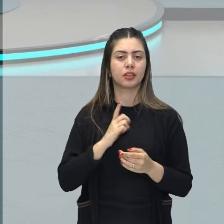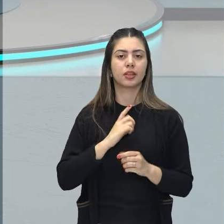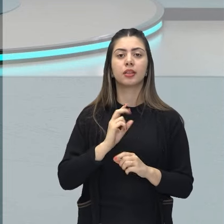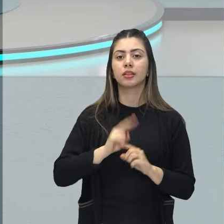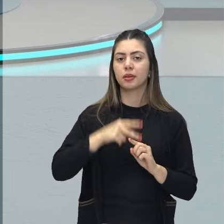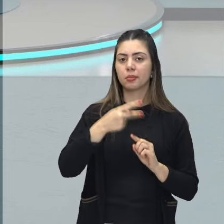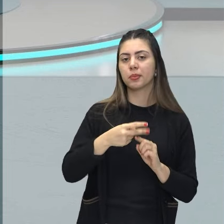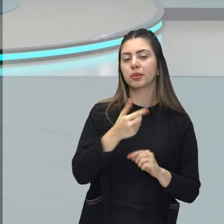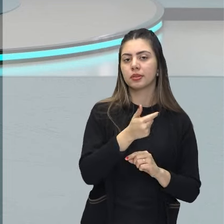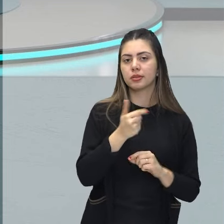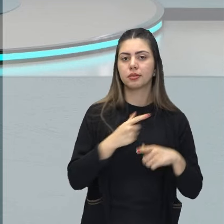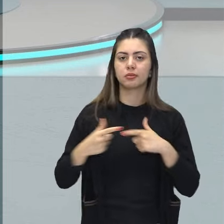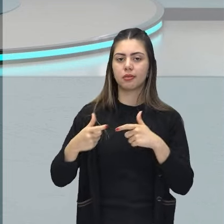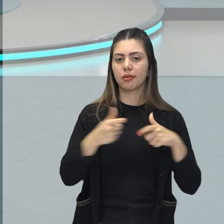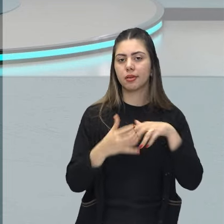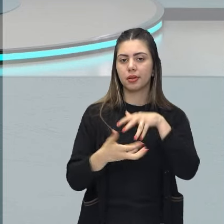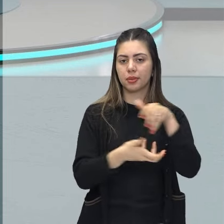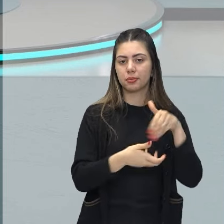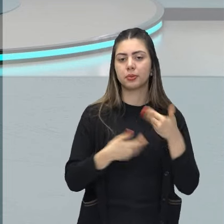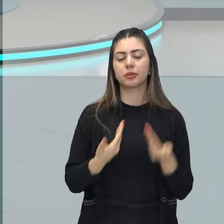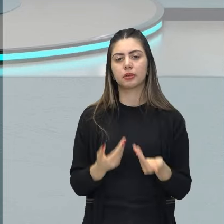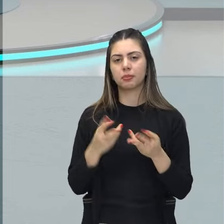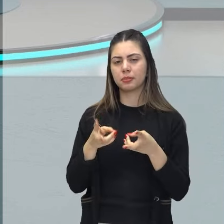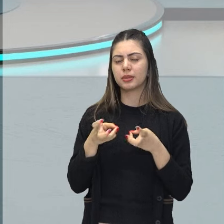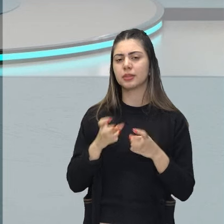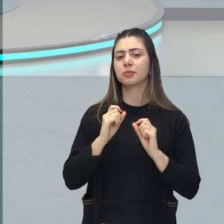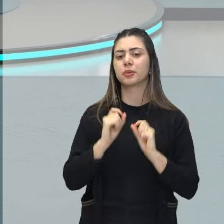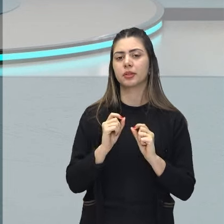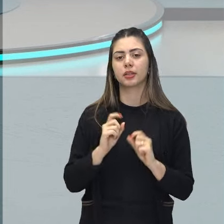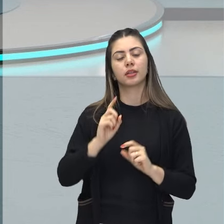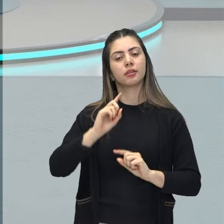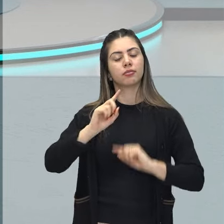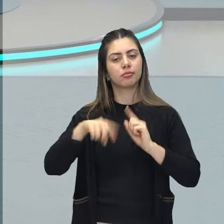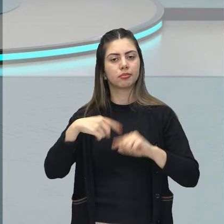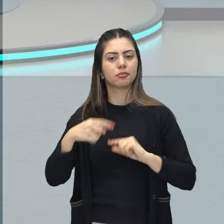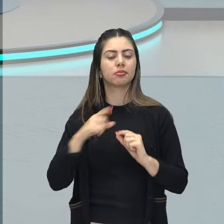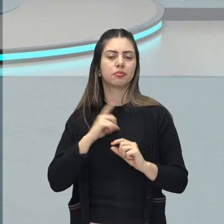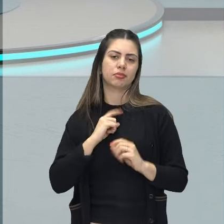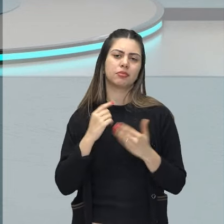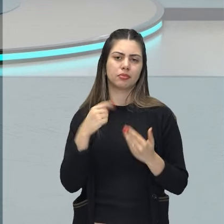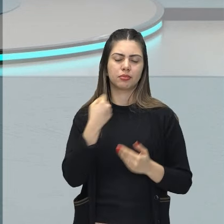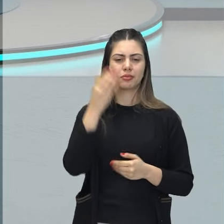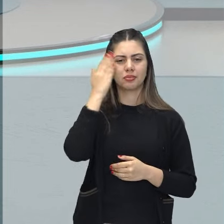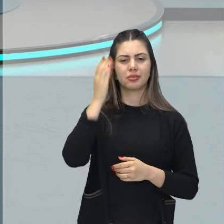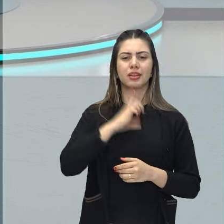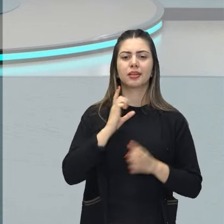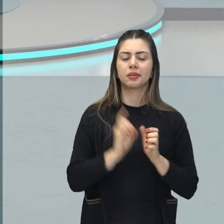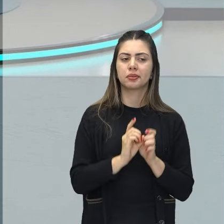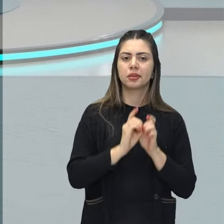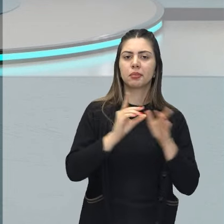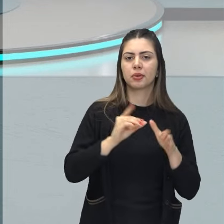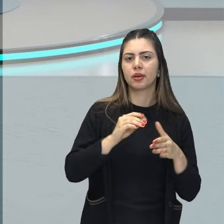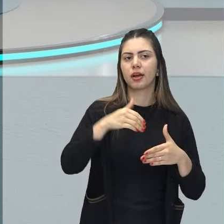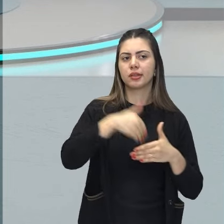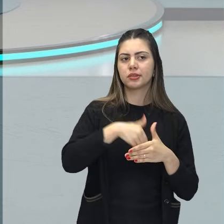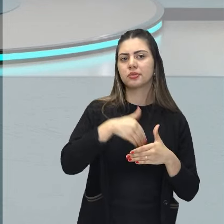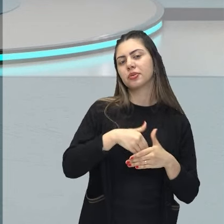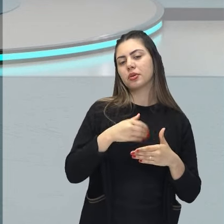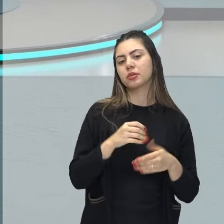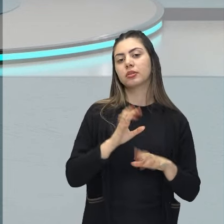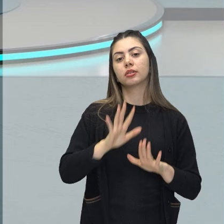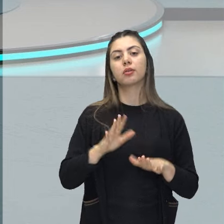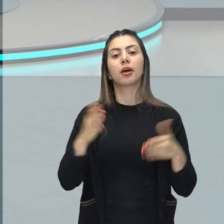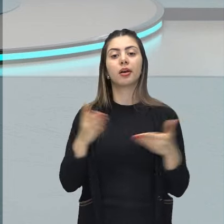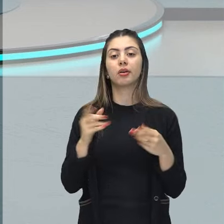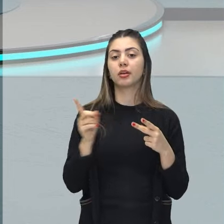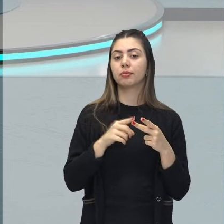Segunda Guerra Mundial. E perceba que após isso, por meio ali do processo democrático eleitoral, nós vamos ter Juscelino